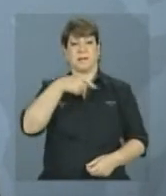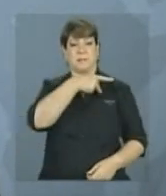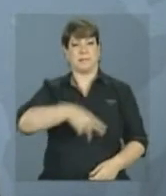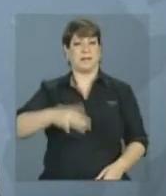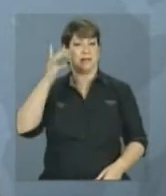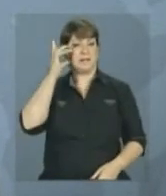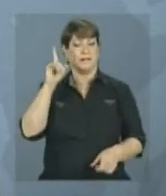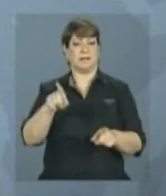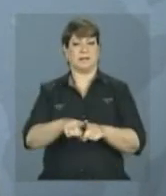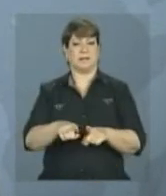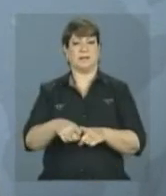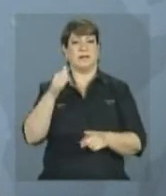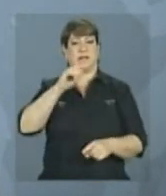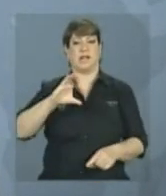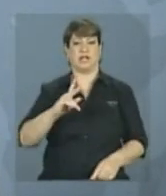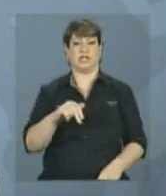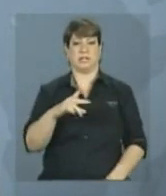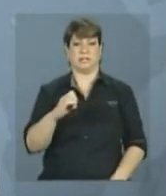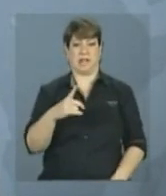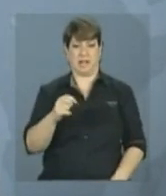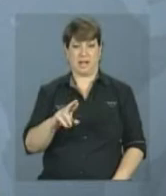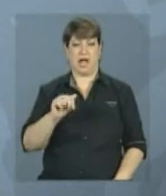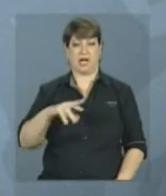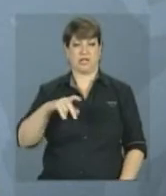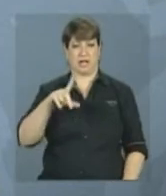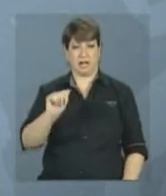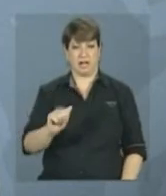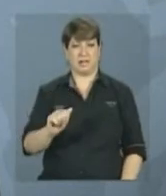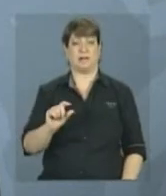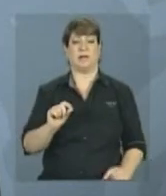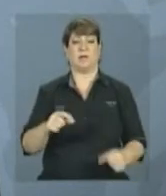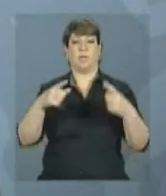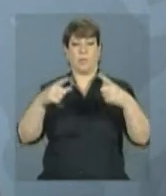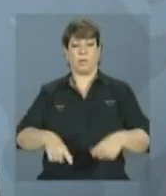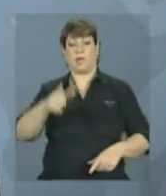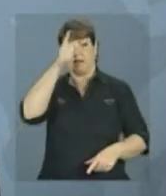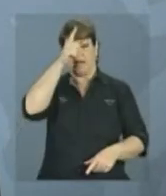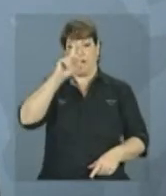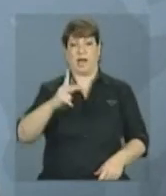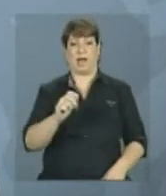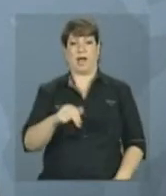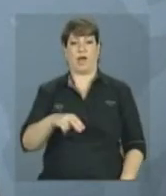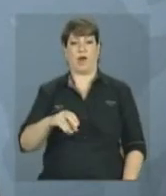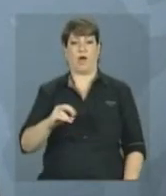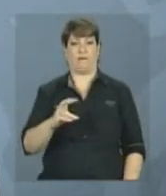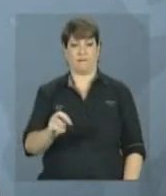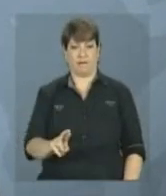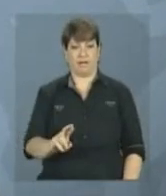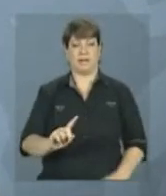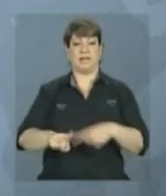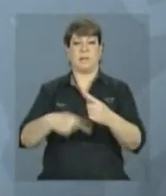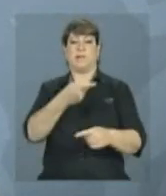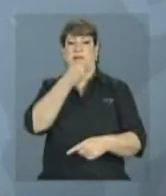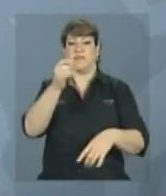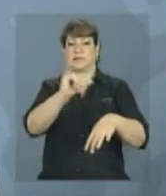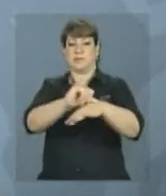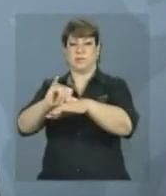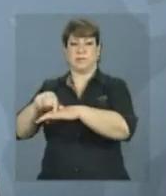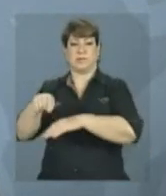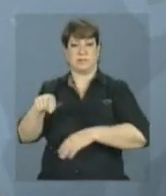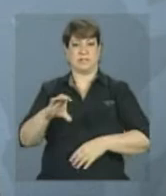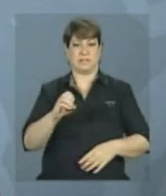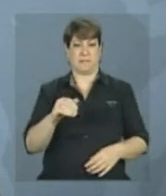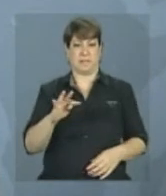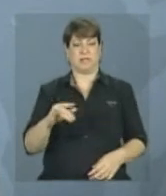presidenta Dilma Rousseff e da chanceler alemã Angela Merkel em Hanover, logo após a visita ao pavilhão do Brasil na Cebit